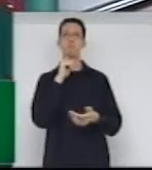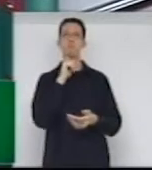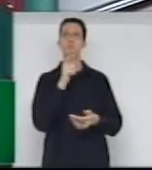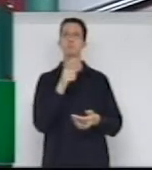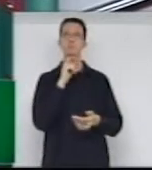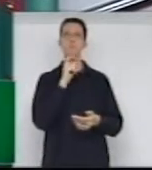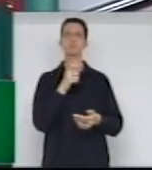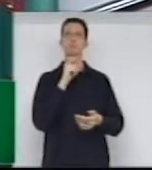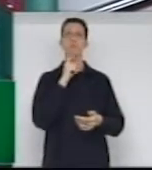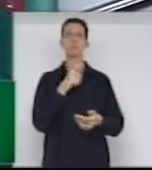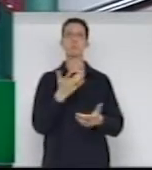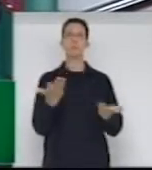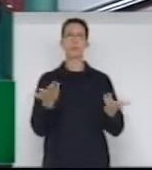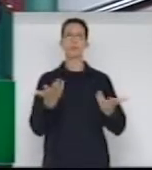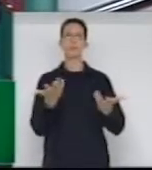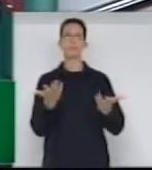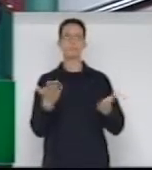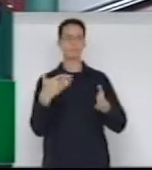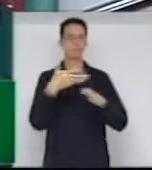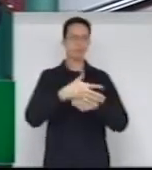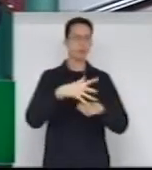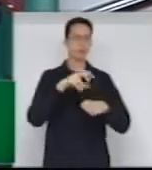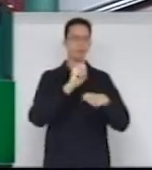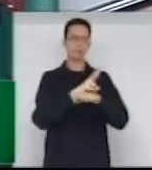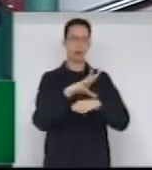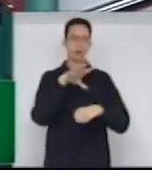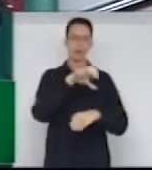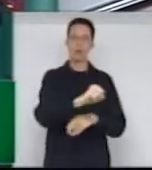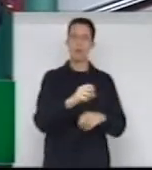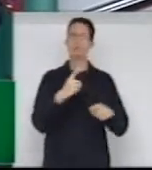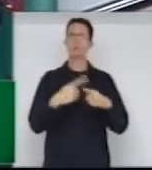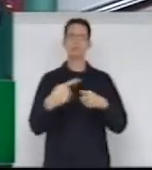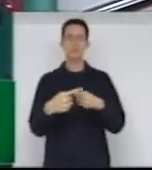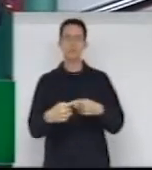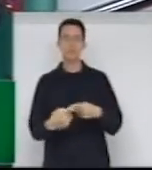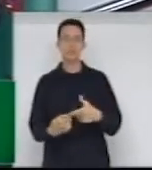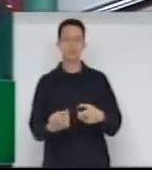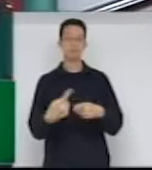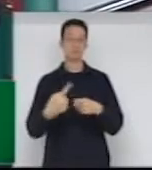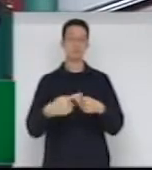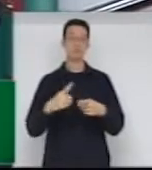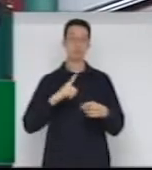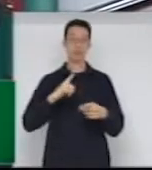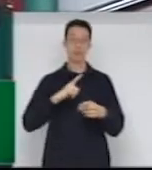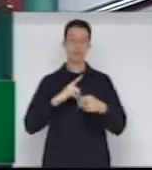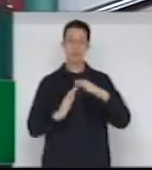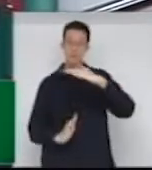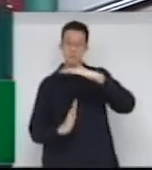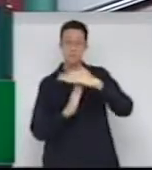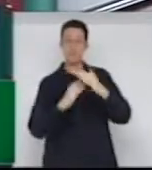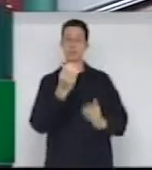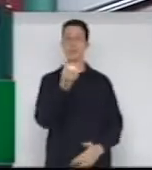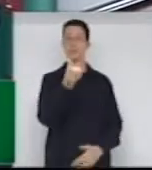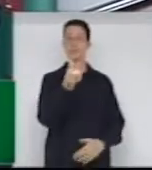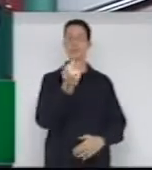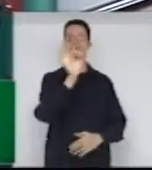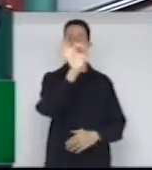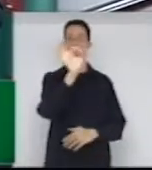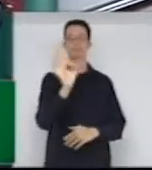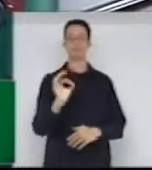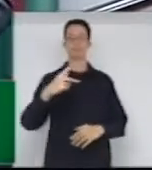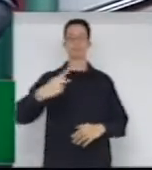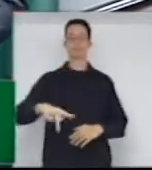por conta do percentual de 6% que nós temos aqui em Santa